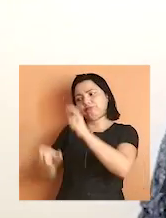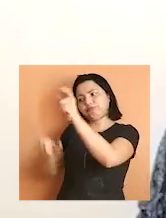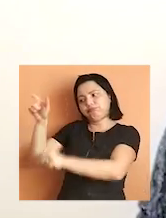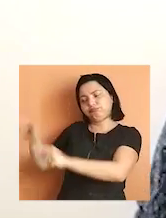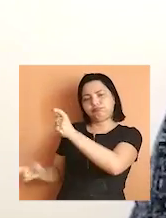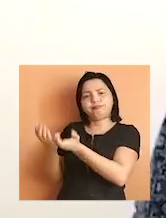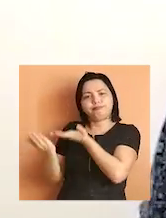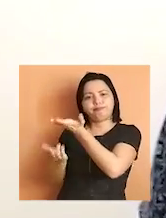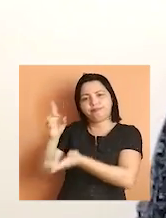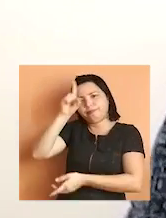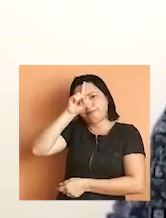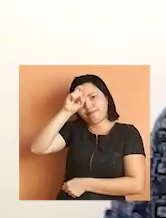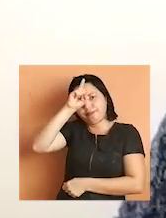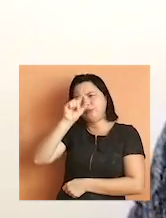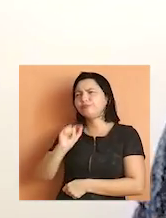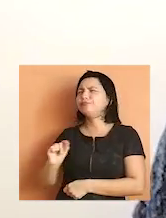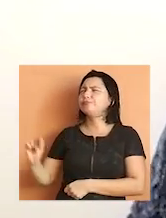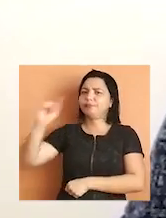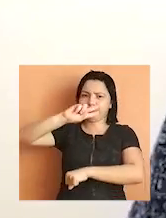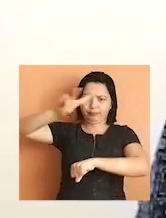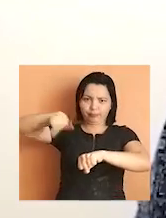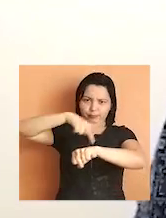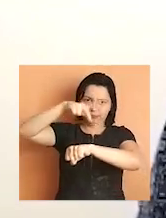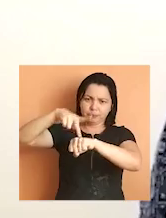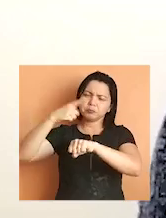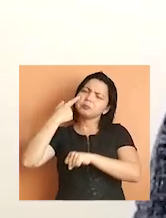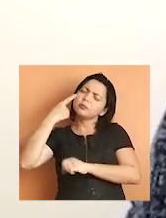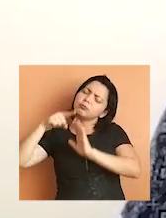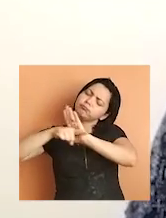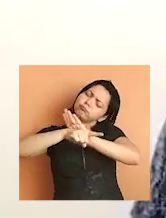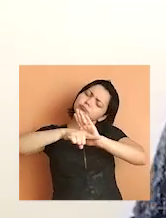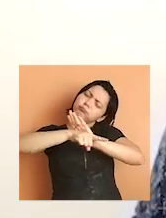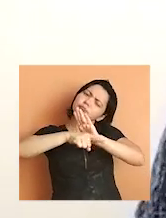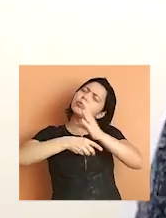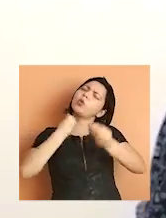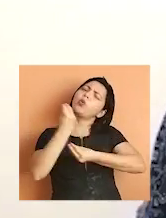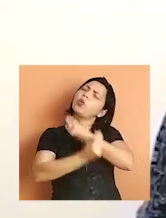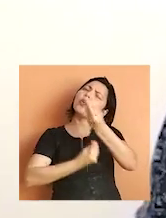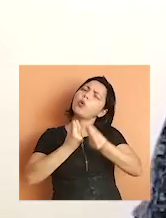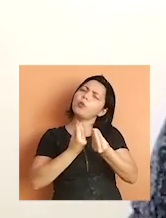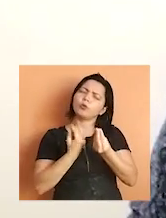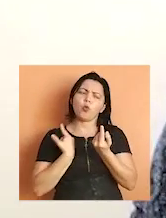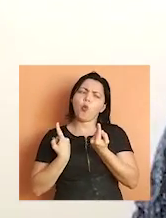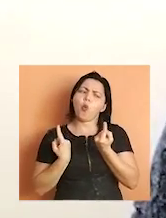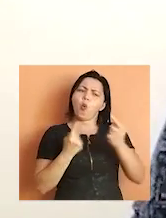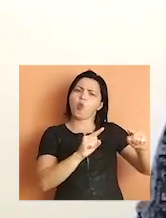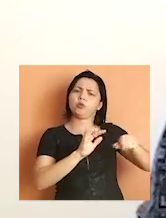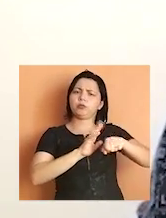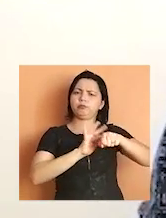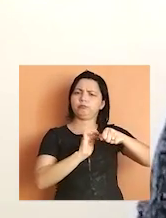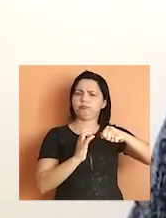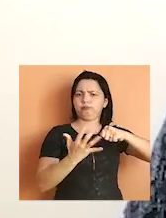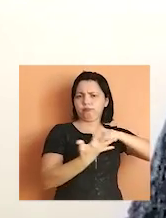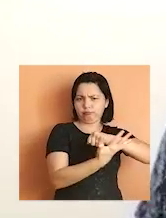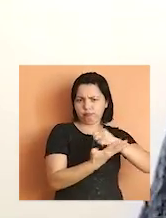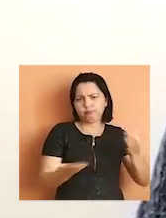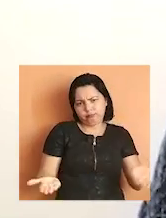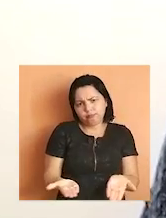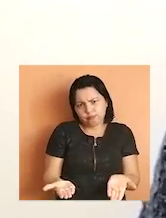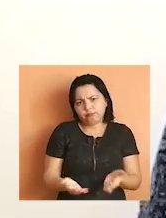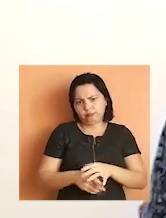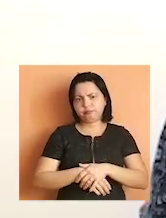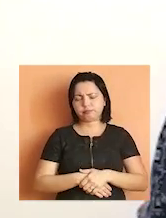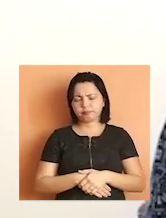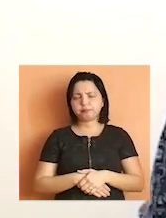Enfermagem reuniu diversas universidades do país para analisar e buscar soluções de enfrentamento durante o